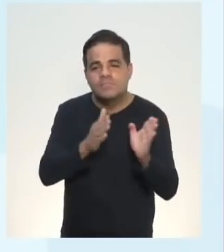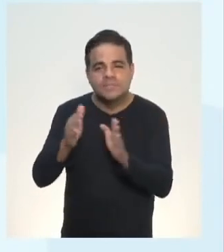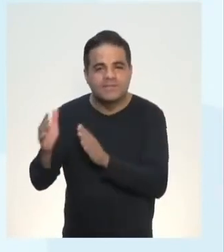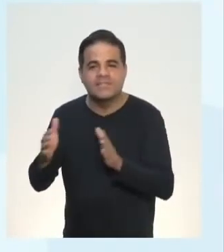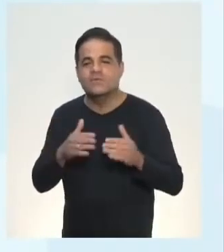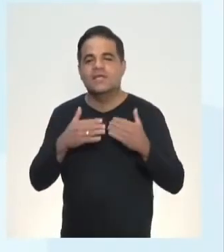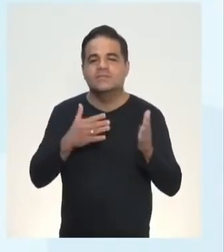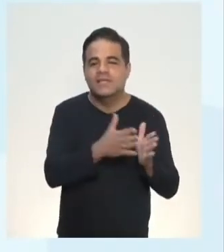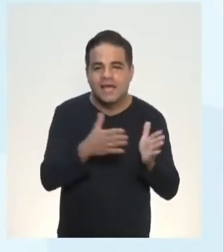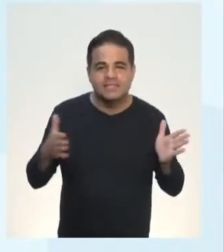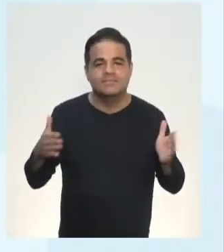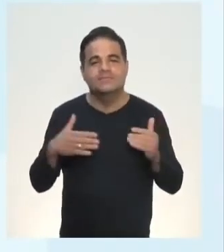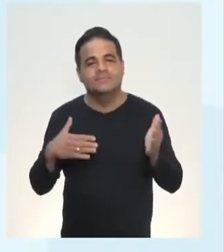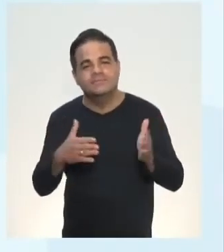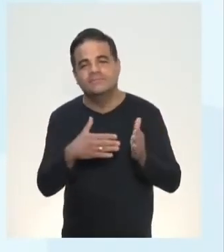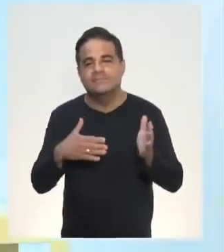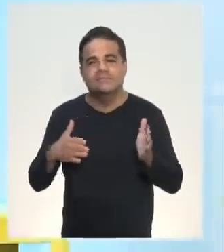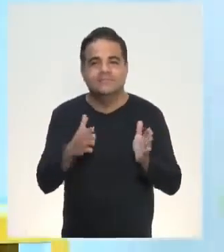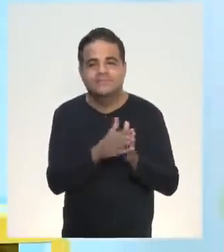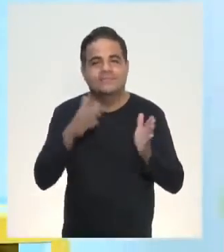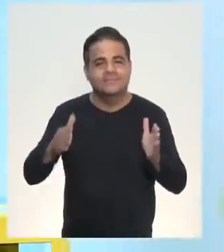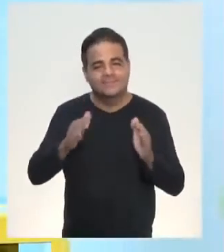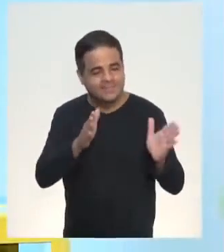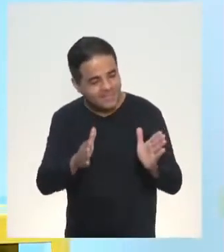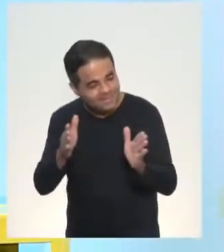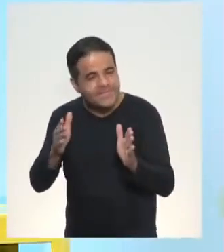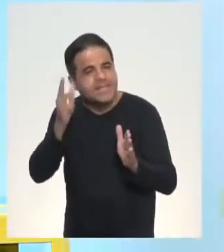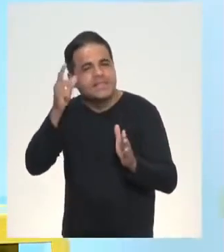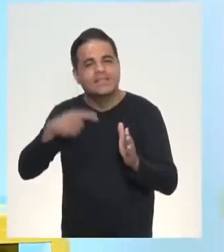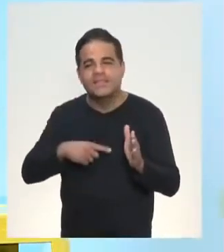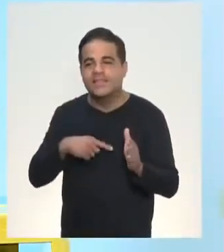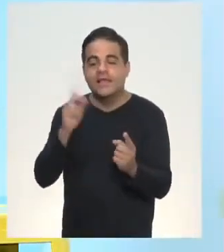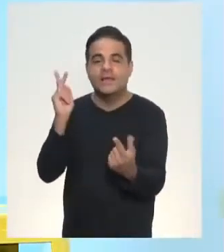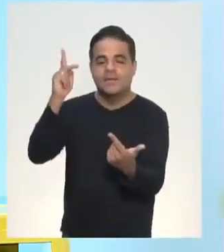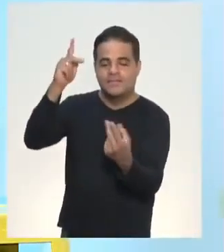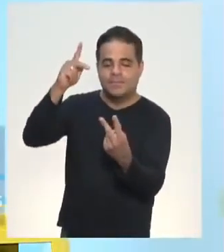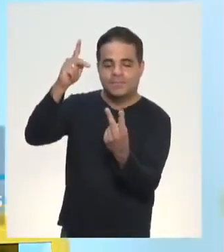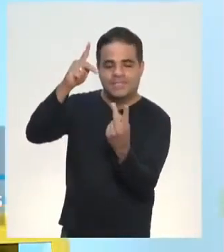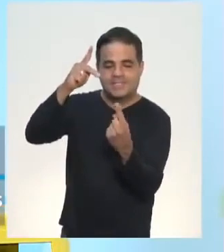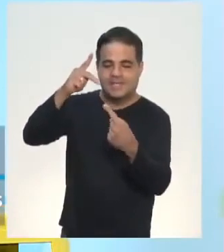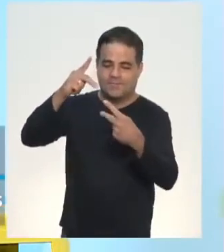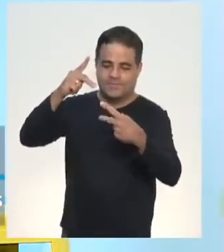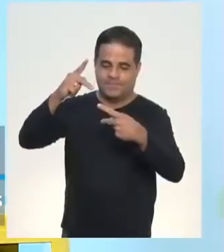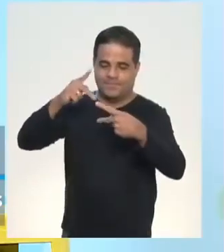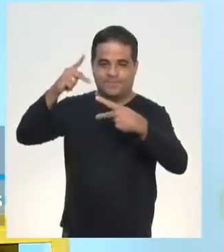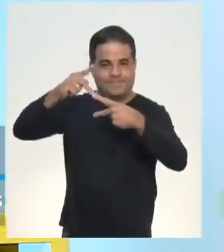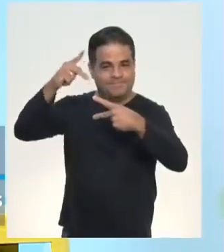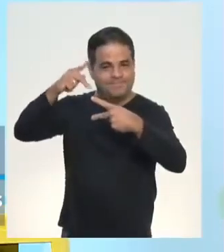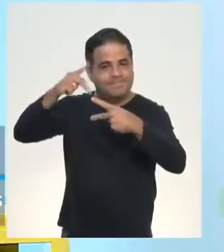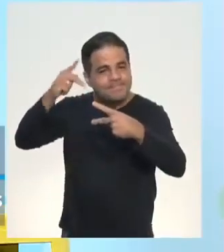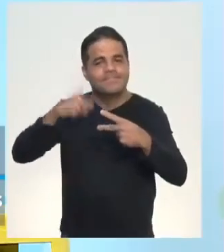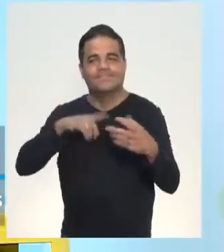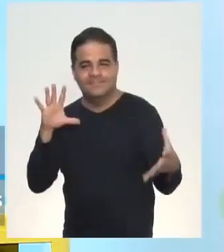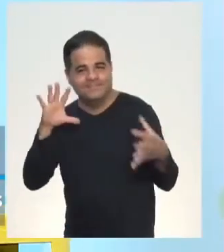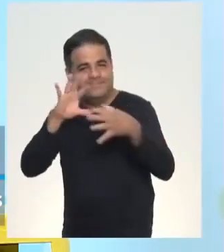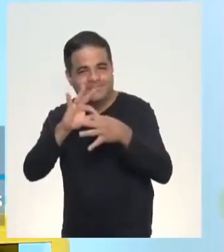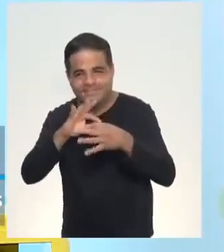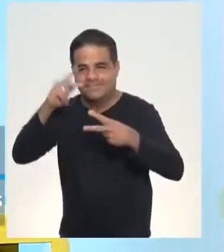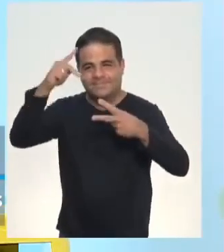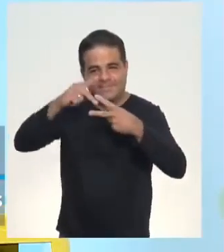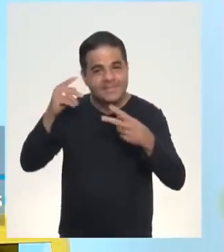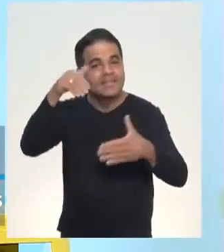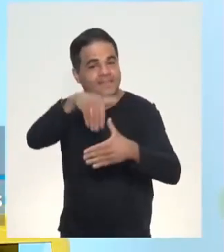vamos ficar, pensar que a gente tem aí as preposições, queridas preposições, que ligam as palavras